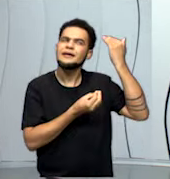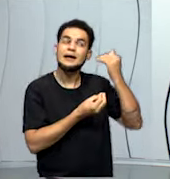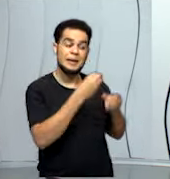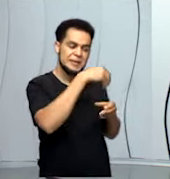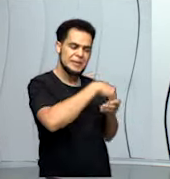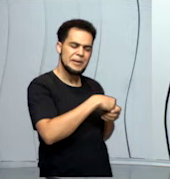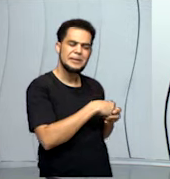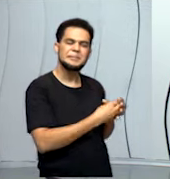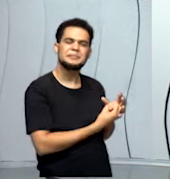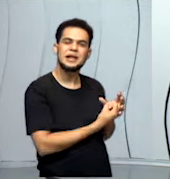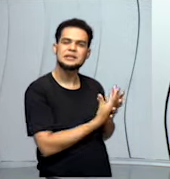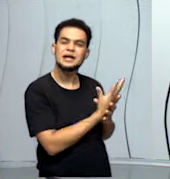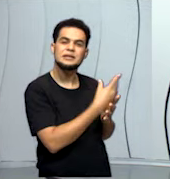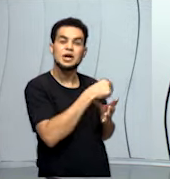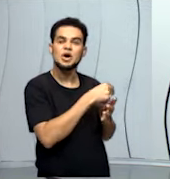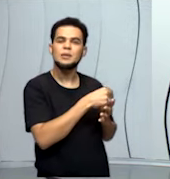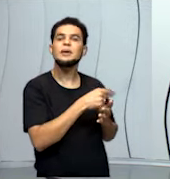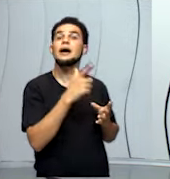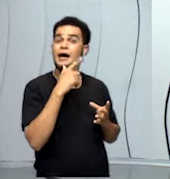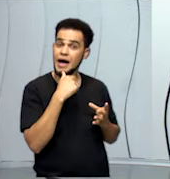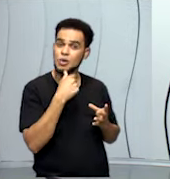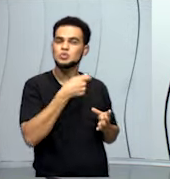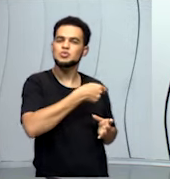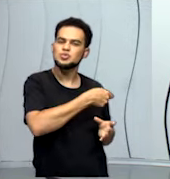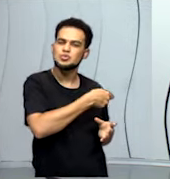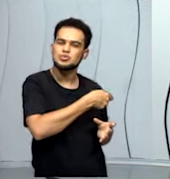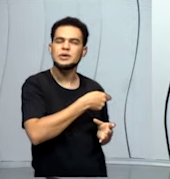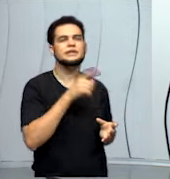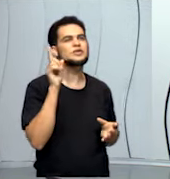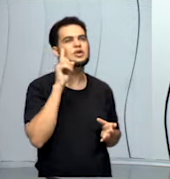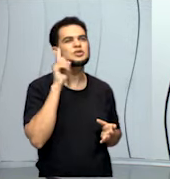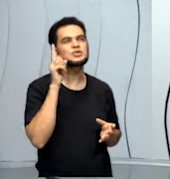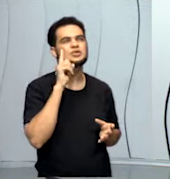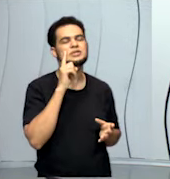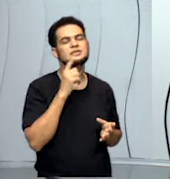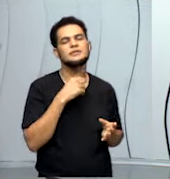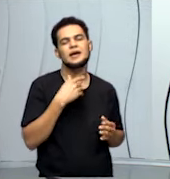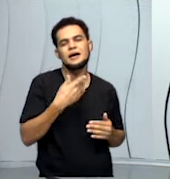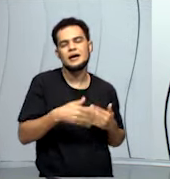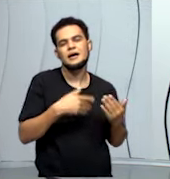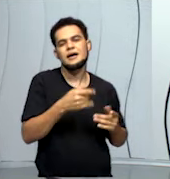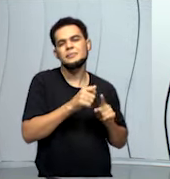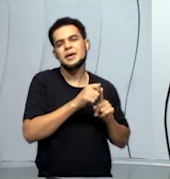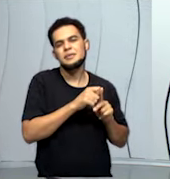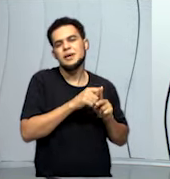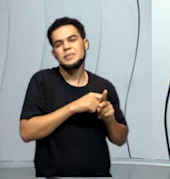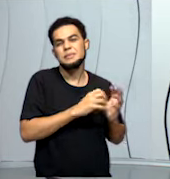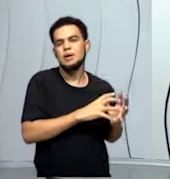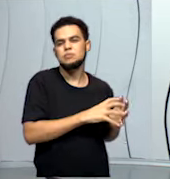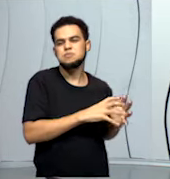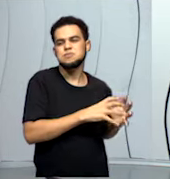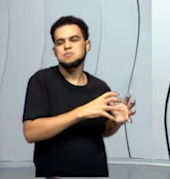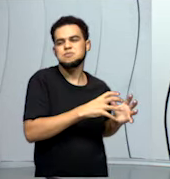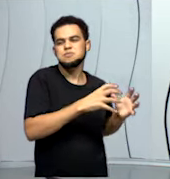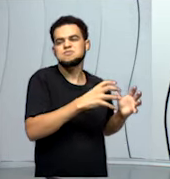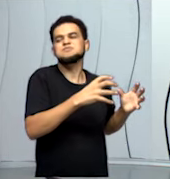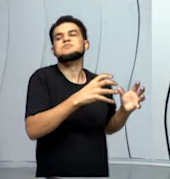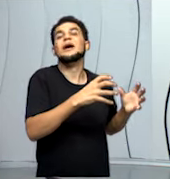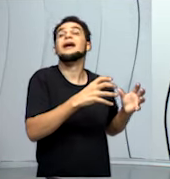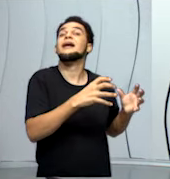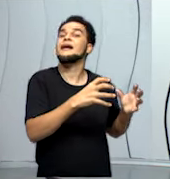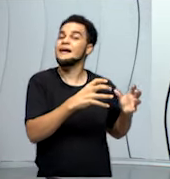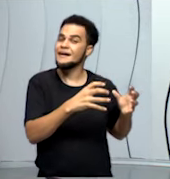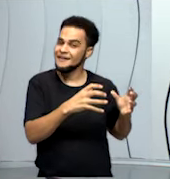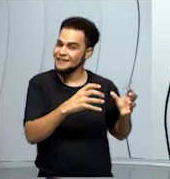plantada, ela foi irrigada vários dias, durante muitos meses, para chegar até a sua mesa.